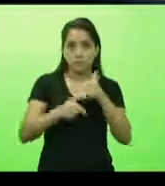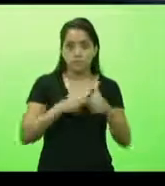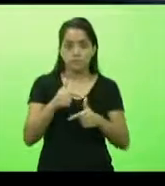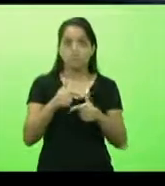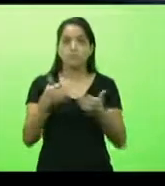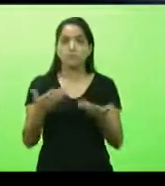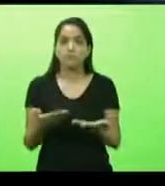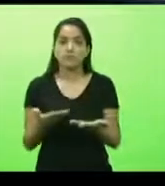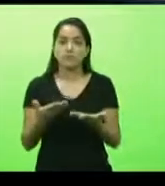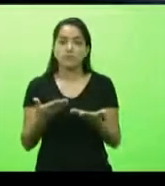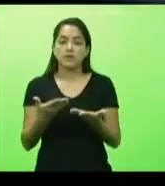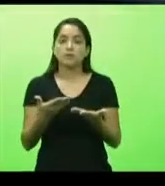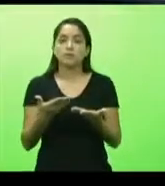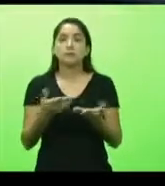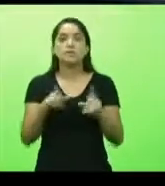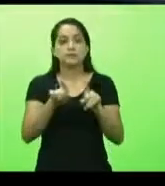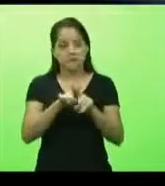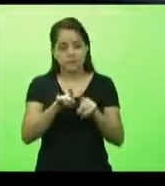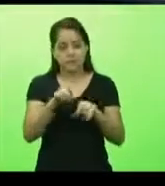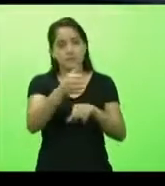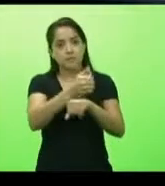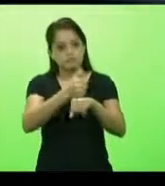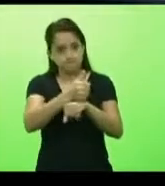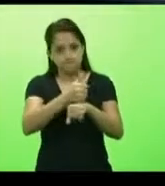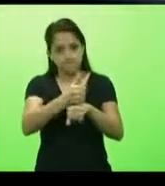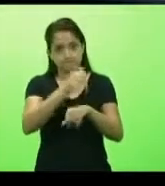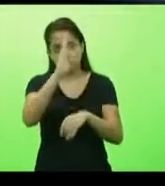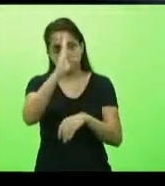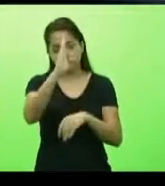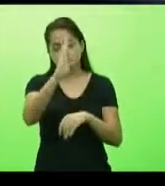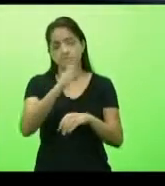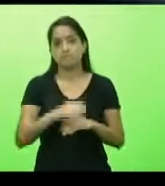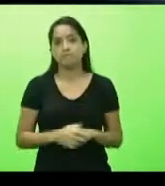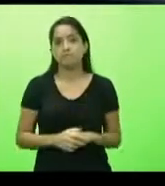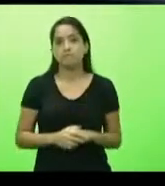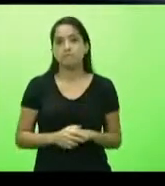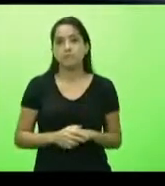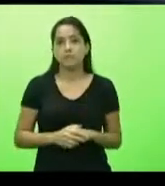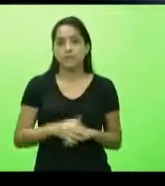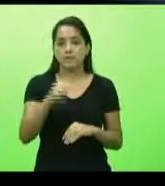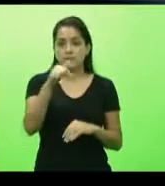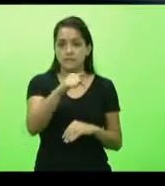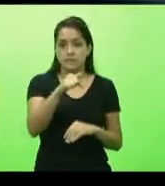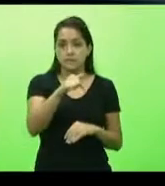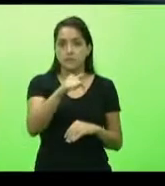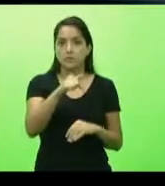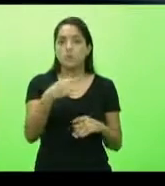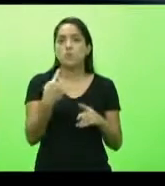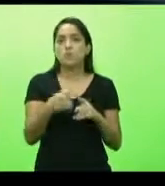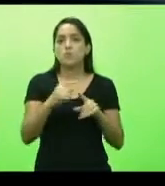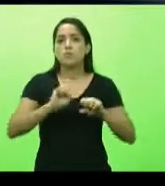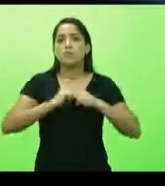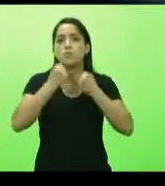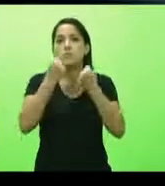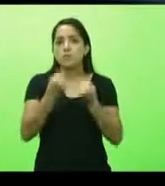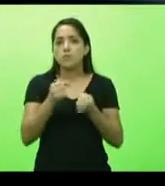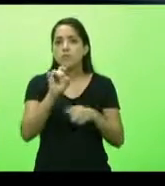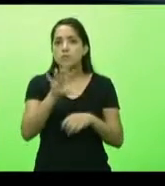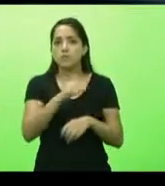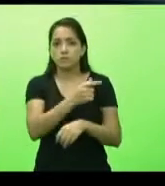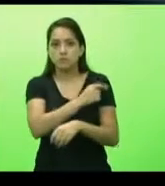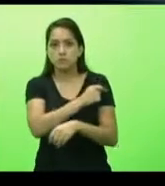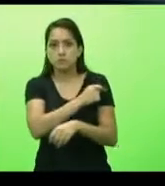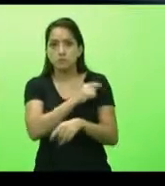serviço essencial também são prioridade. Sétimo, por que defendemos só a vacinação dos